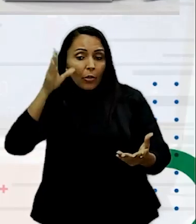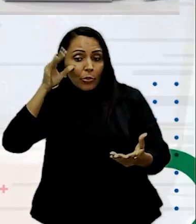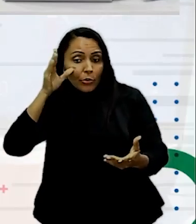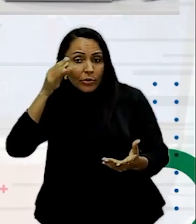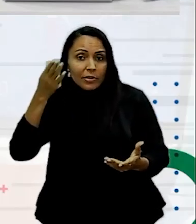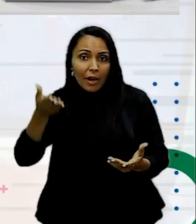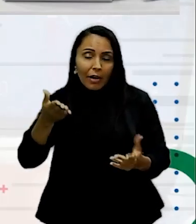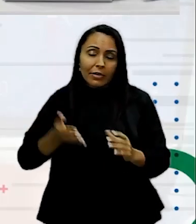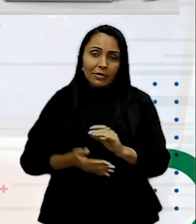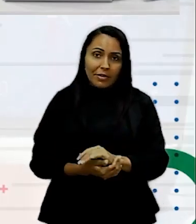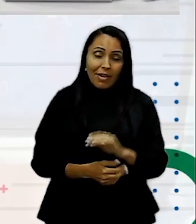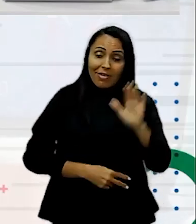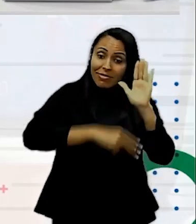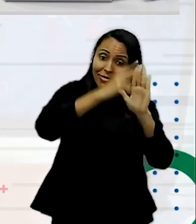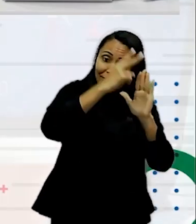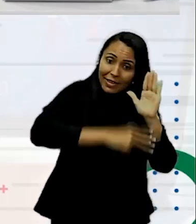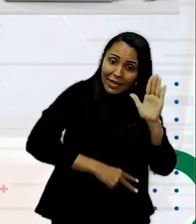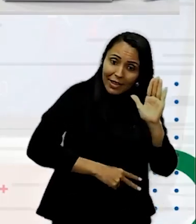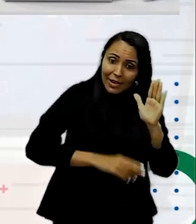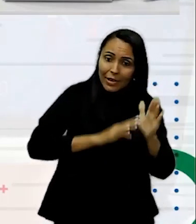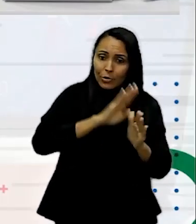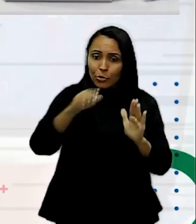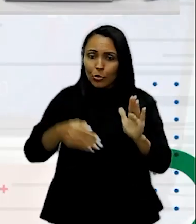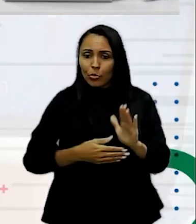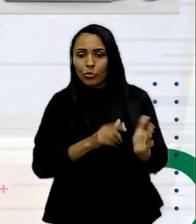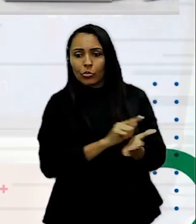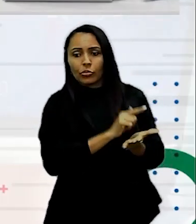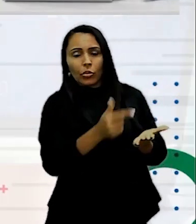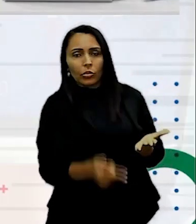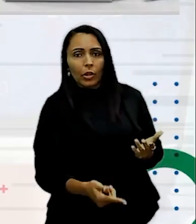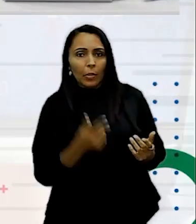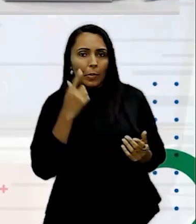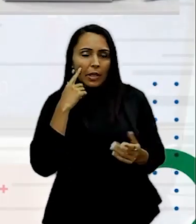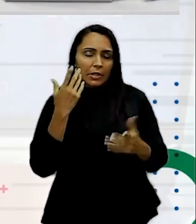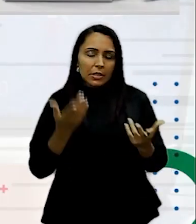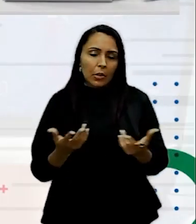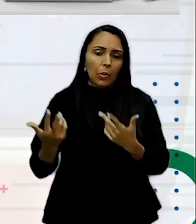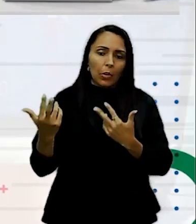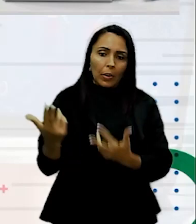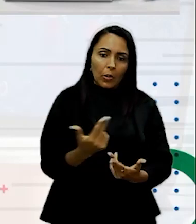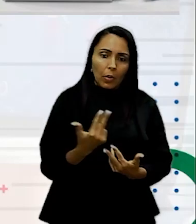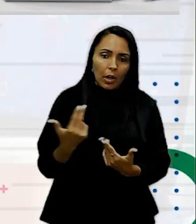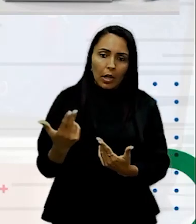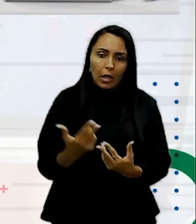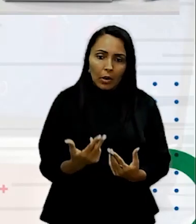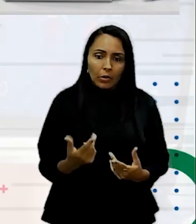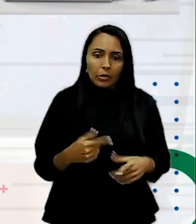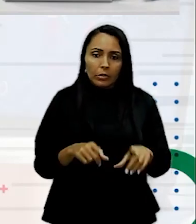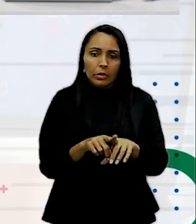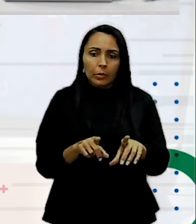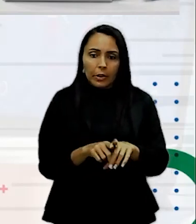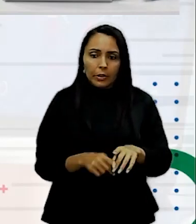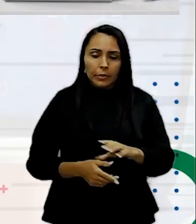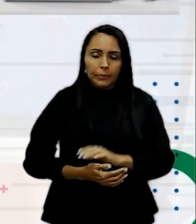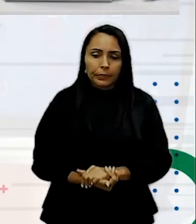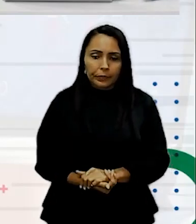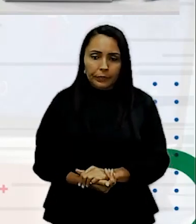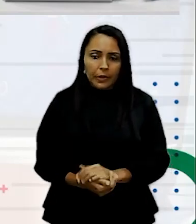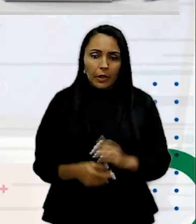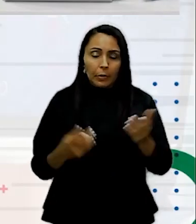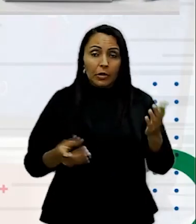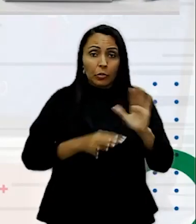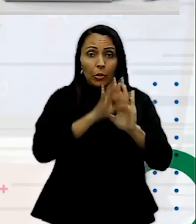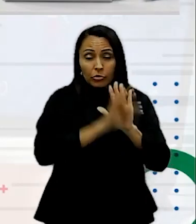De ler Aquela matéria Mas se eu Atribuo O mesmo peso Para todos Os elementos